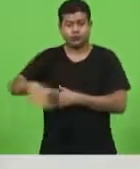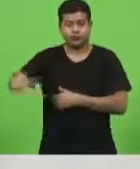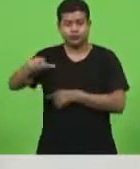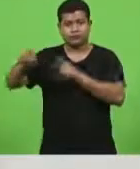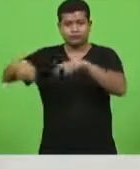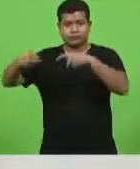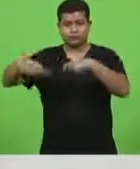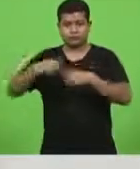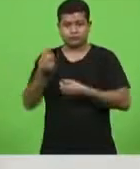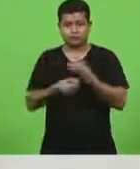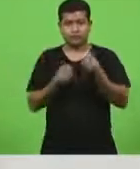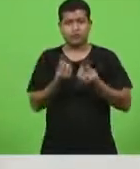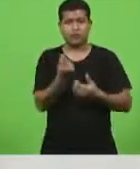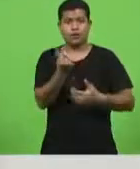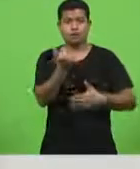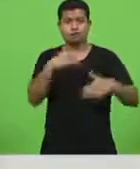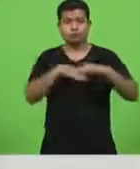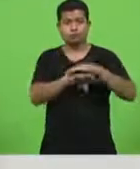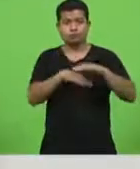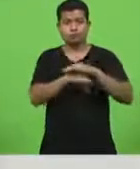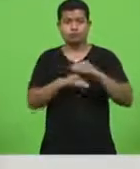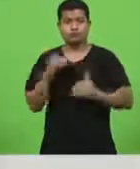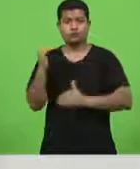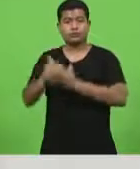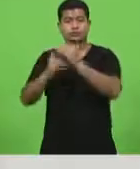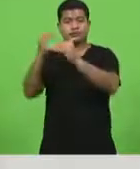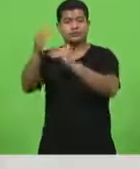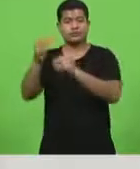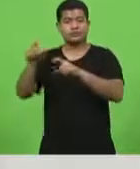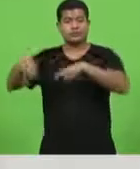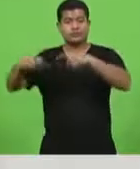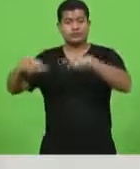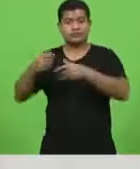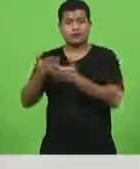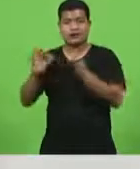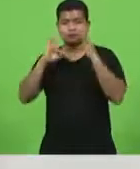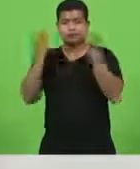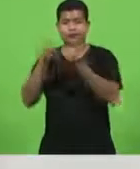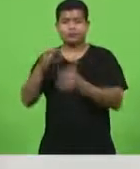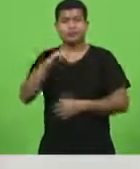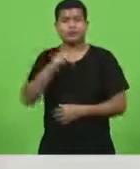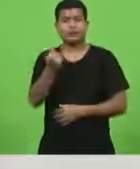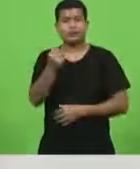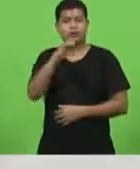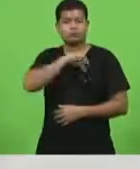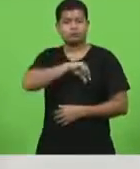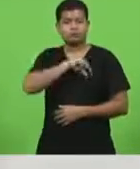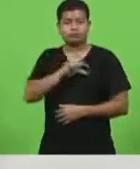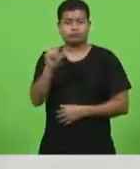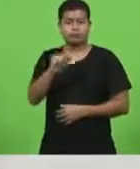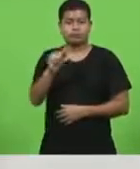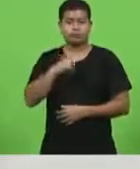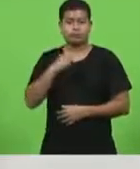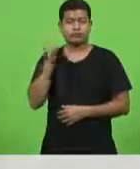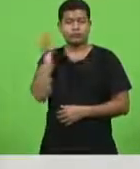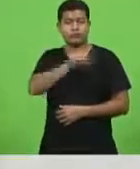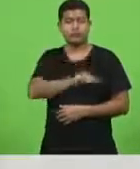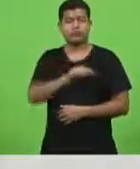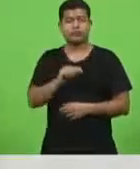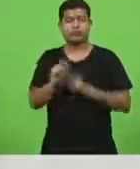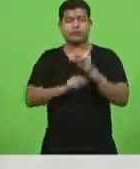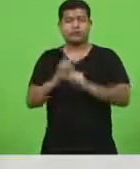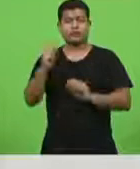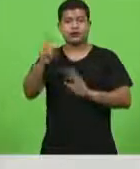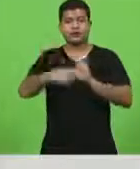desenvolvimento rural as famílias de baixa renda do estado também ganharam isenção na tarifa de água e